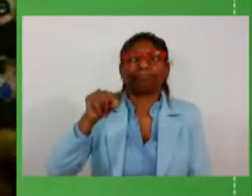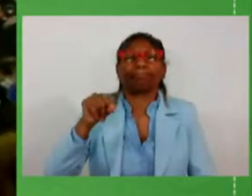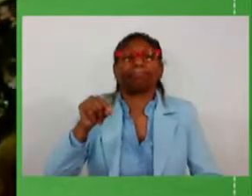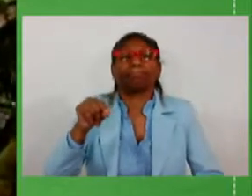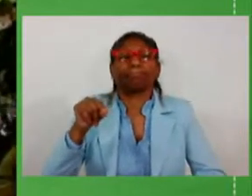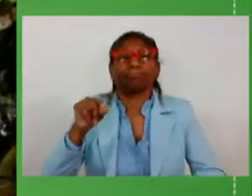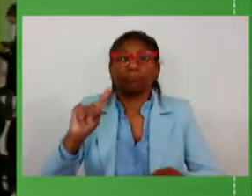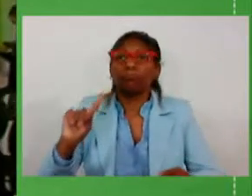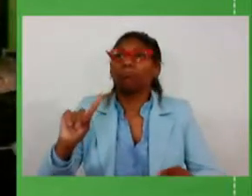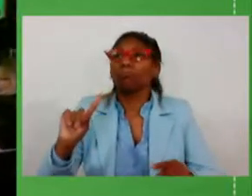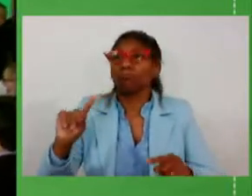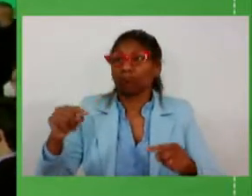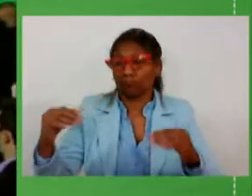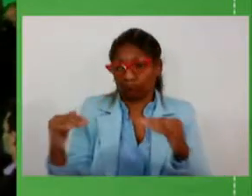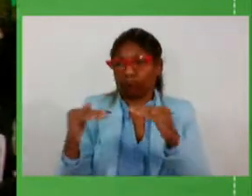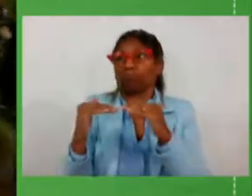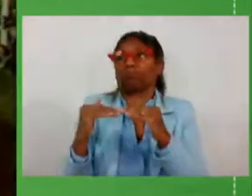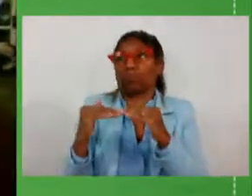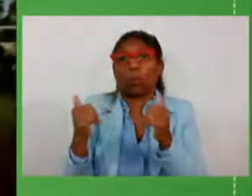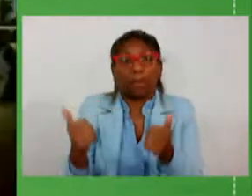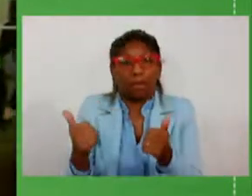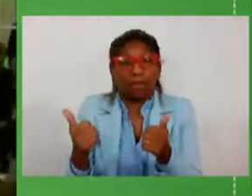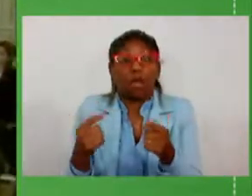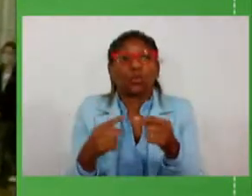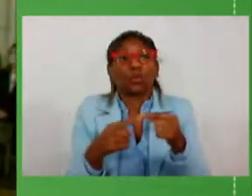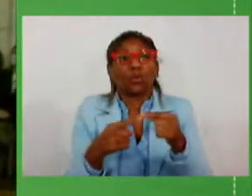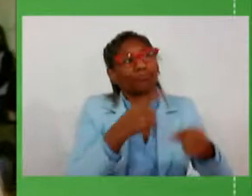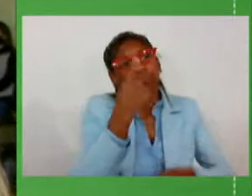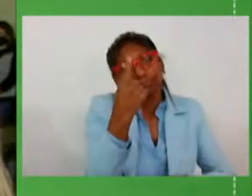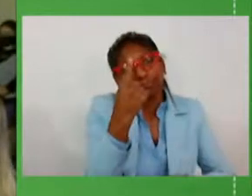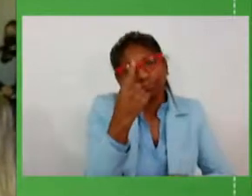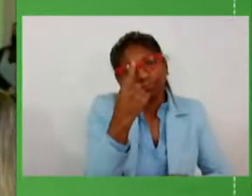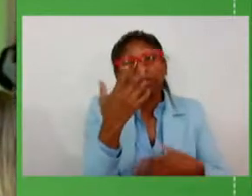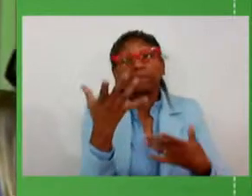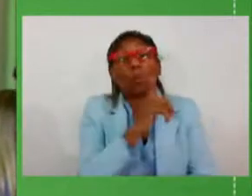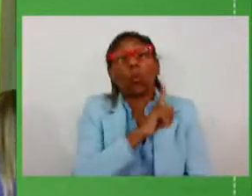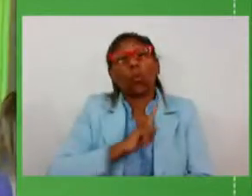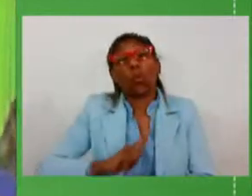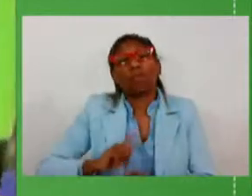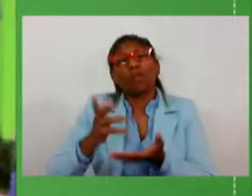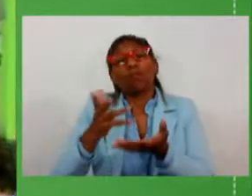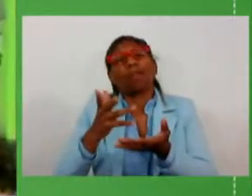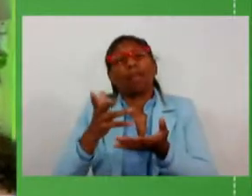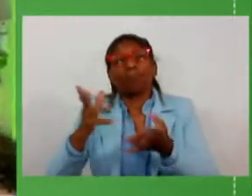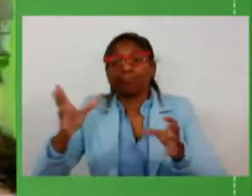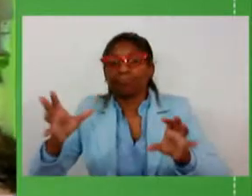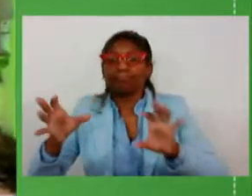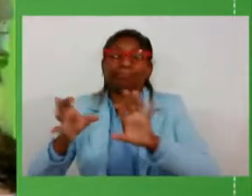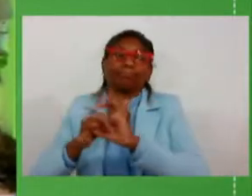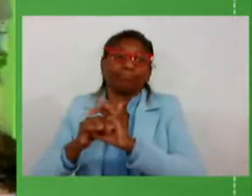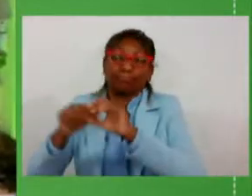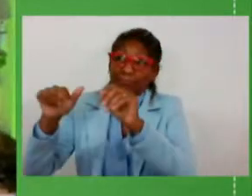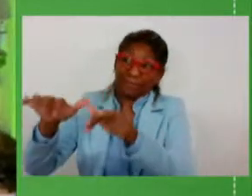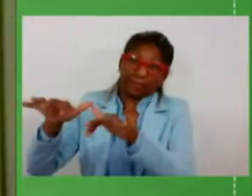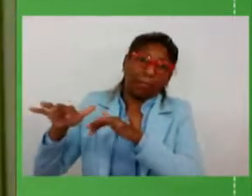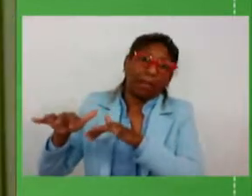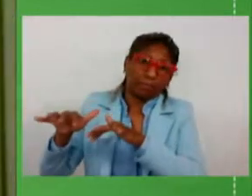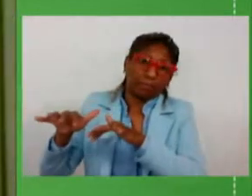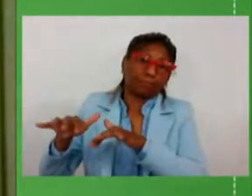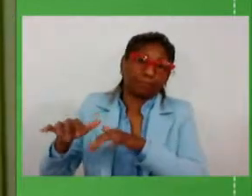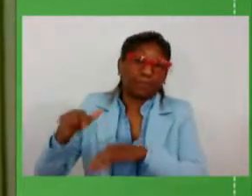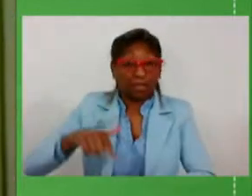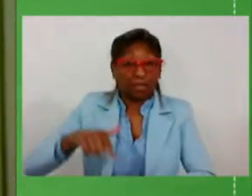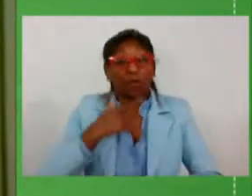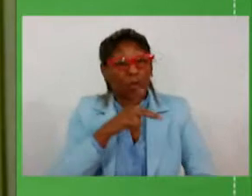uma derrota retumbante e é exatamente isso que o seu governo procura fazer junto à Assembleia Legislativa eu quero reconhecer isso e aqui falo como